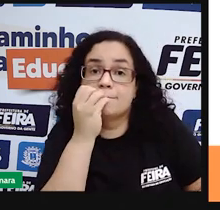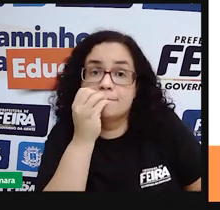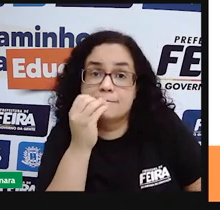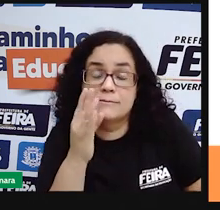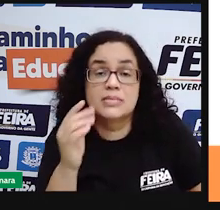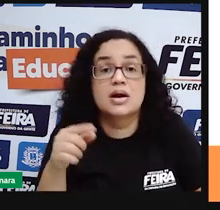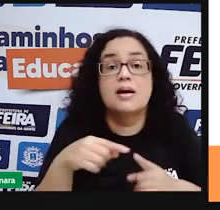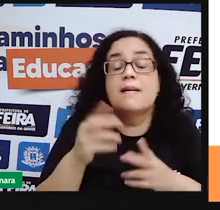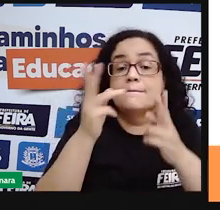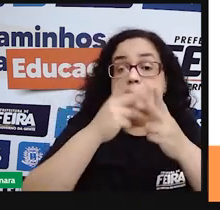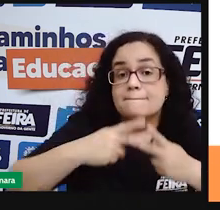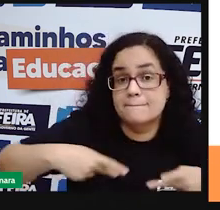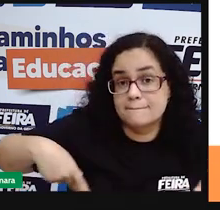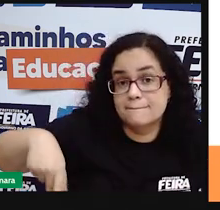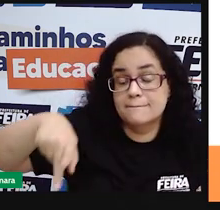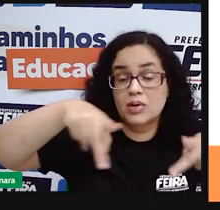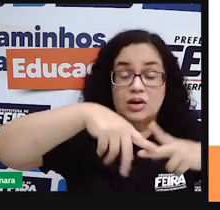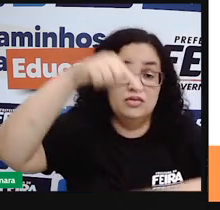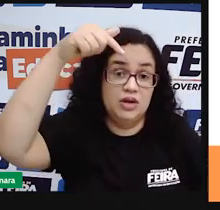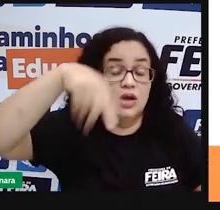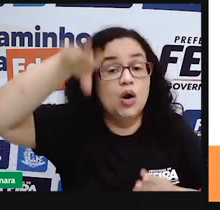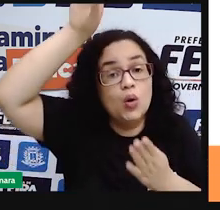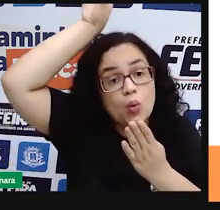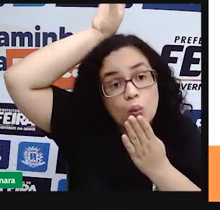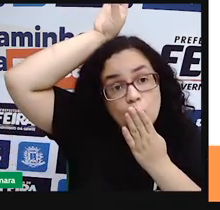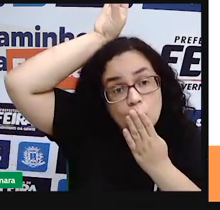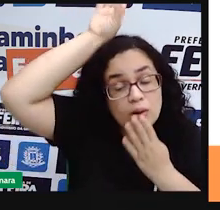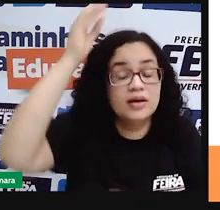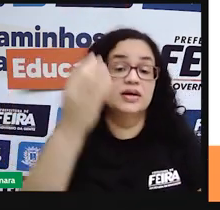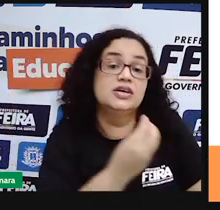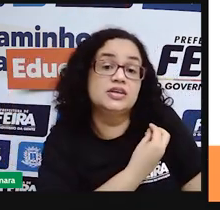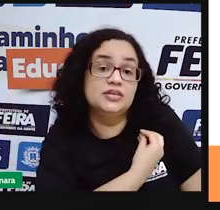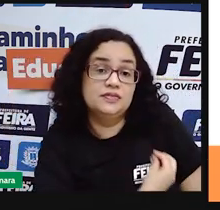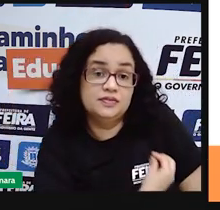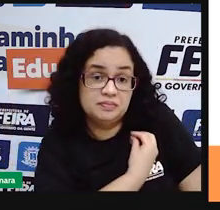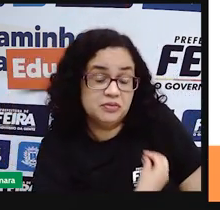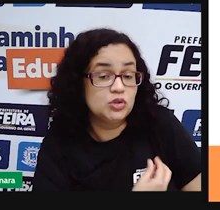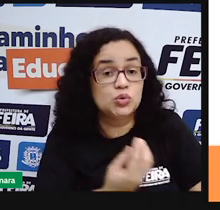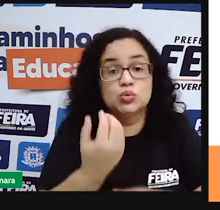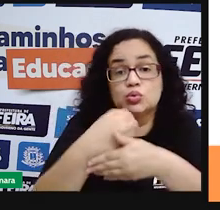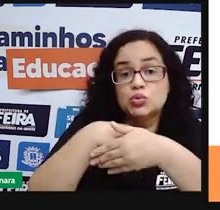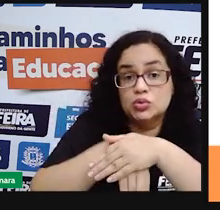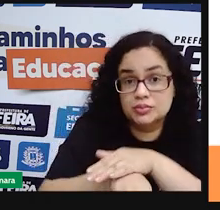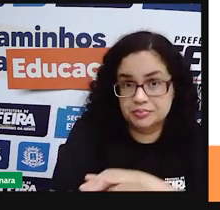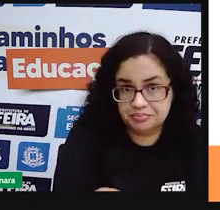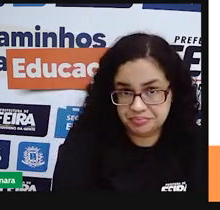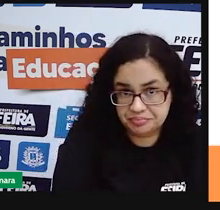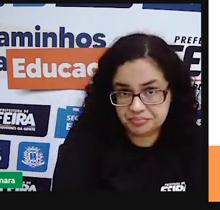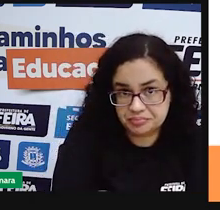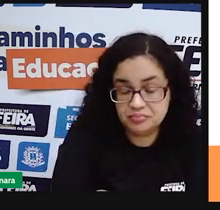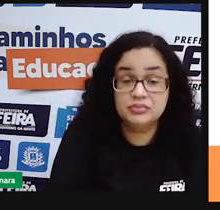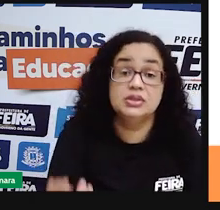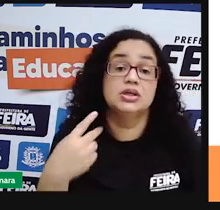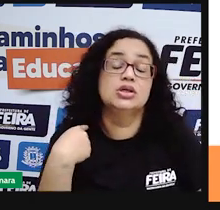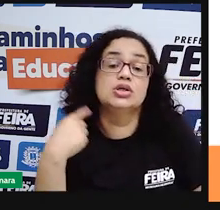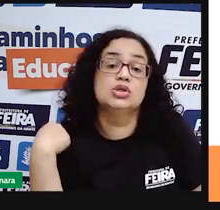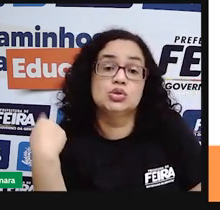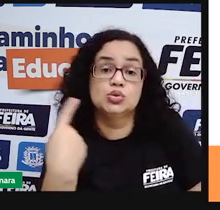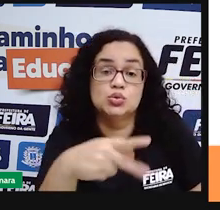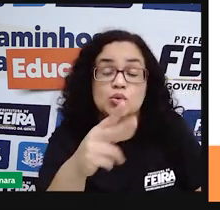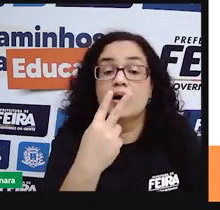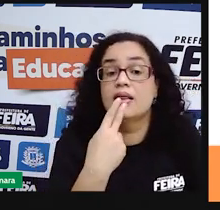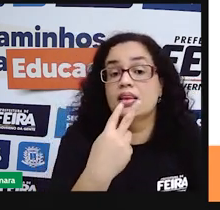esses povos que moravam aqui, que viviam a sua vida com seus hábitos, seus costumes, sua língua própria.